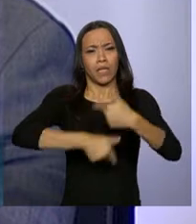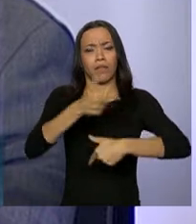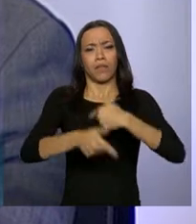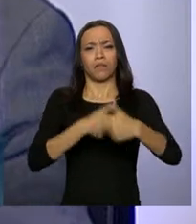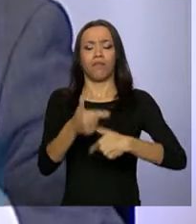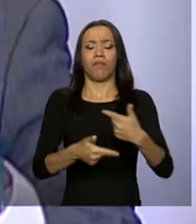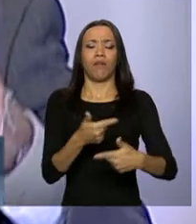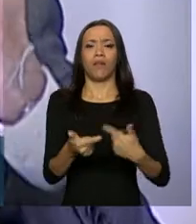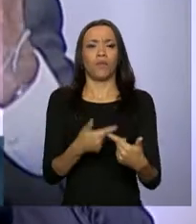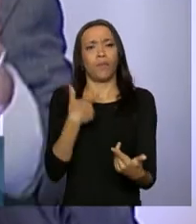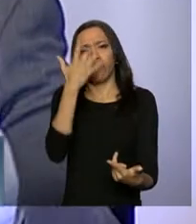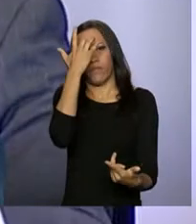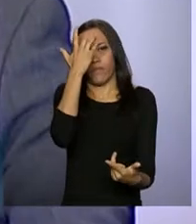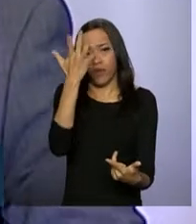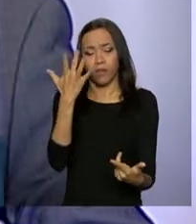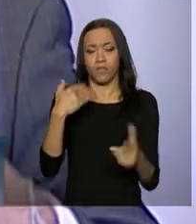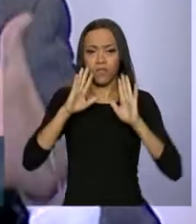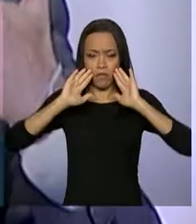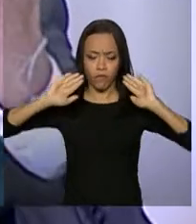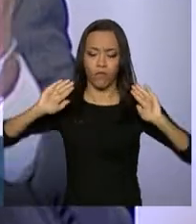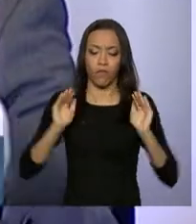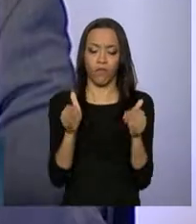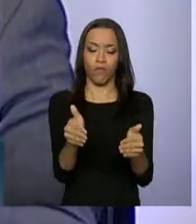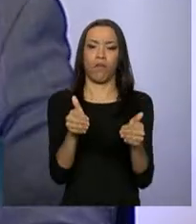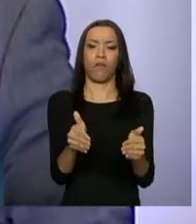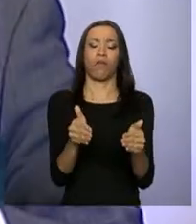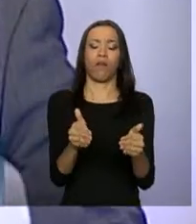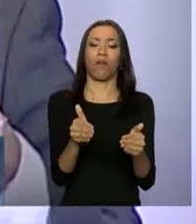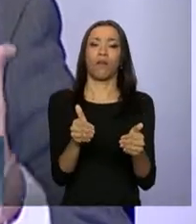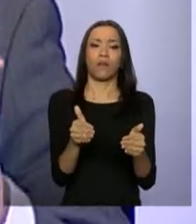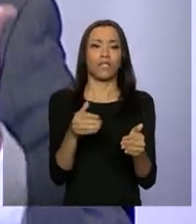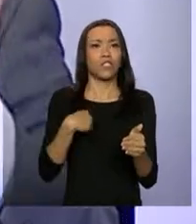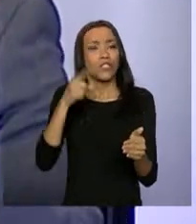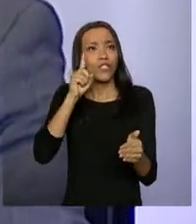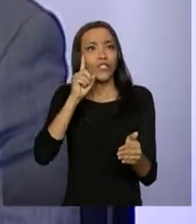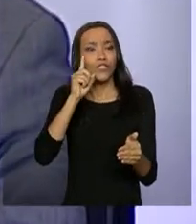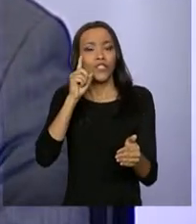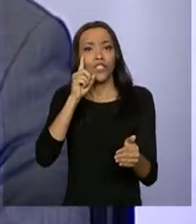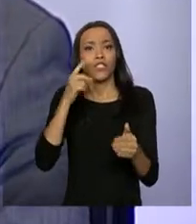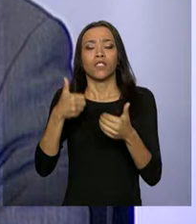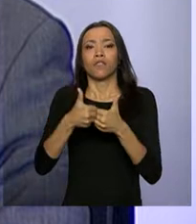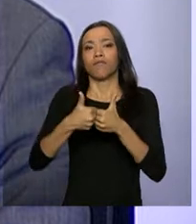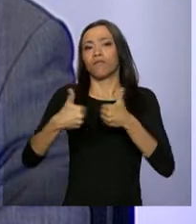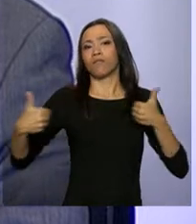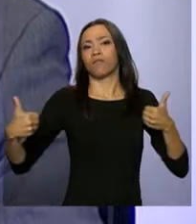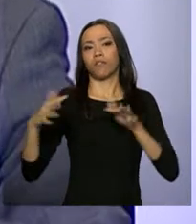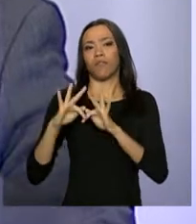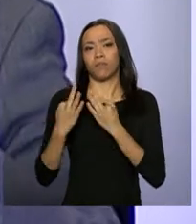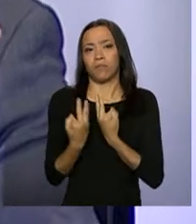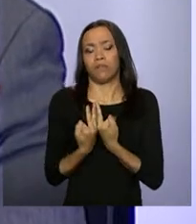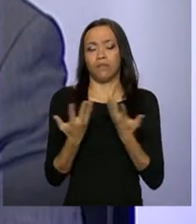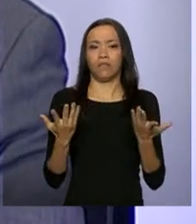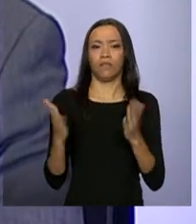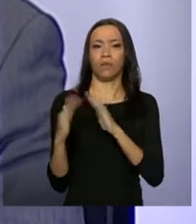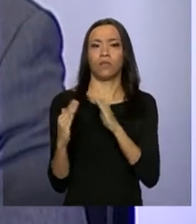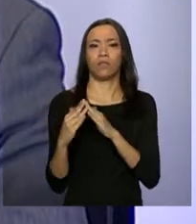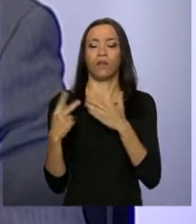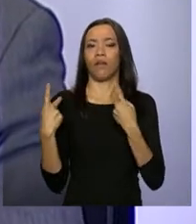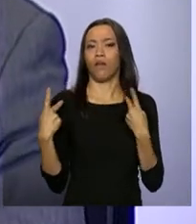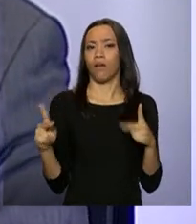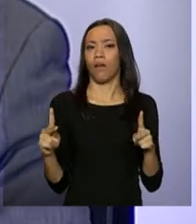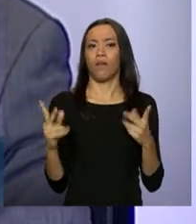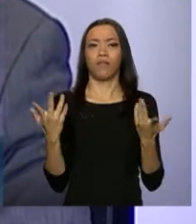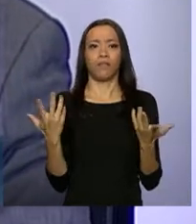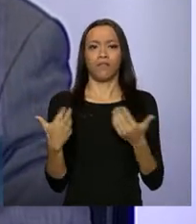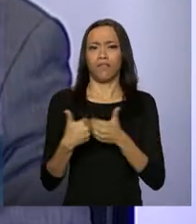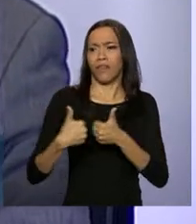dedicar-se a tantos dias de ausência nas suas casas, ausências nas